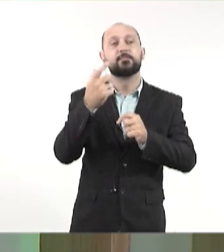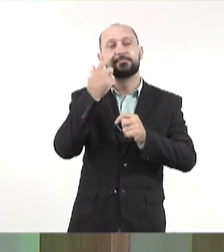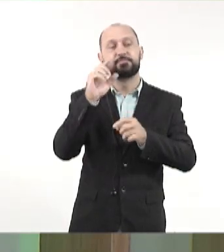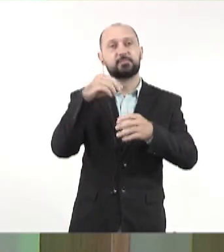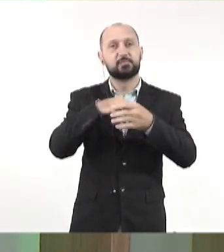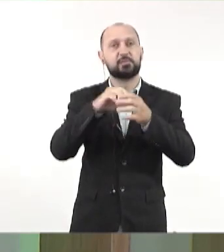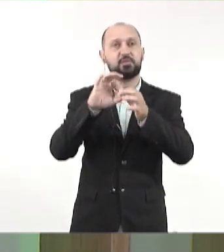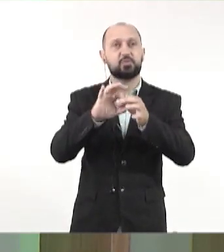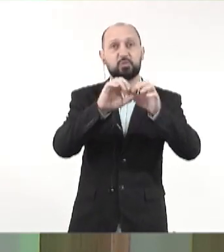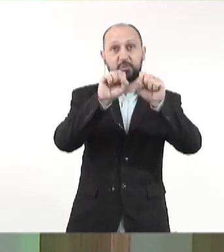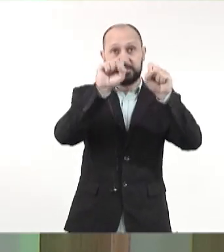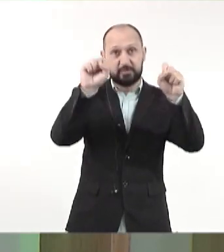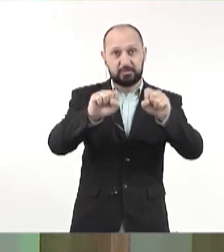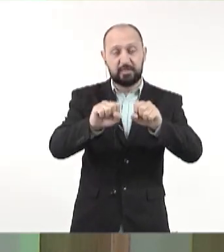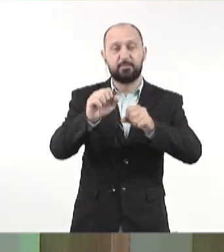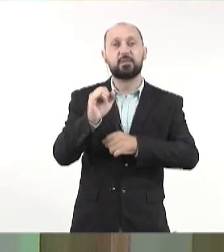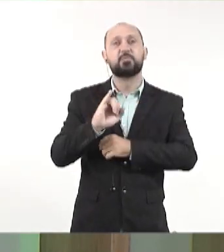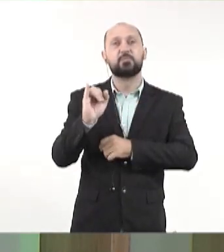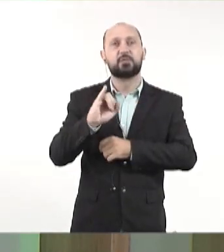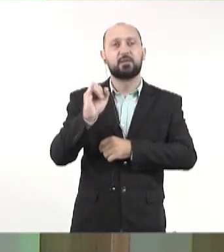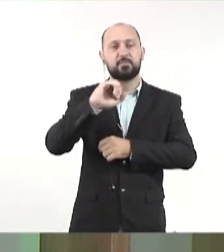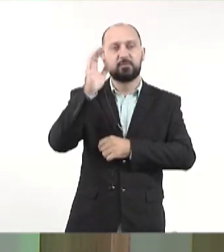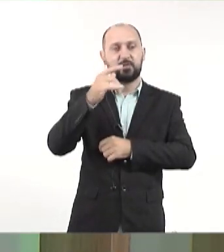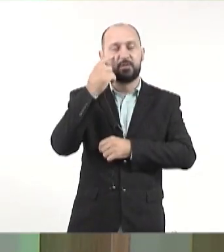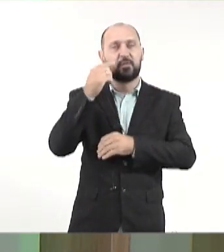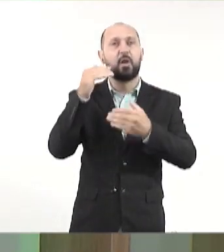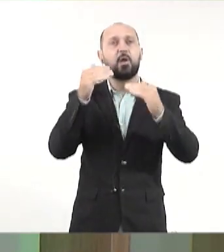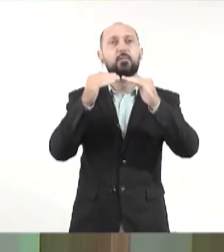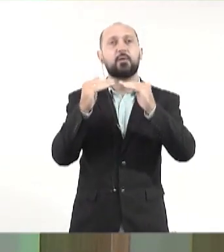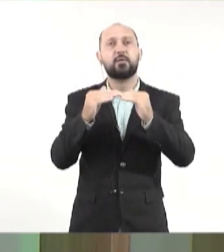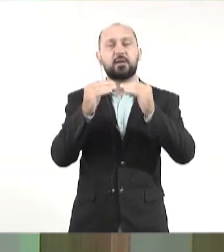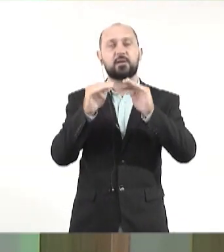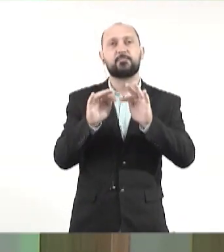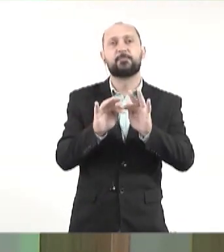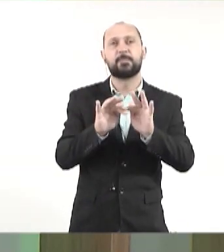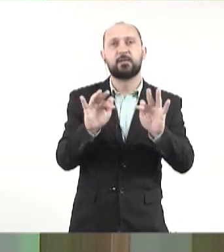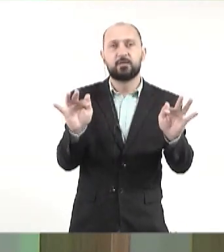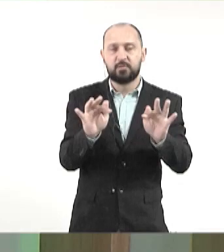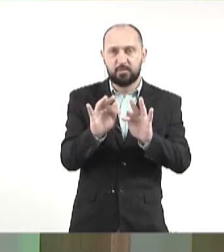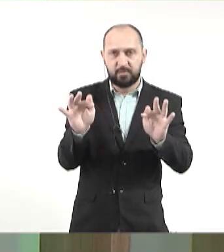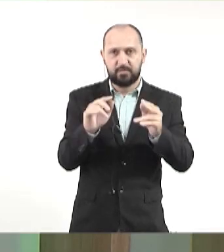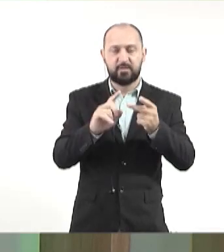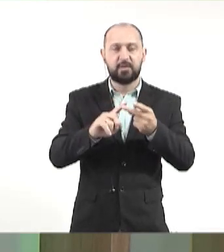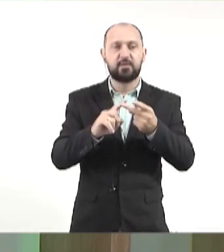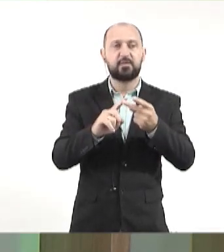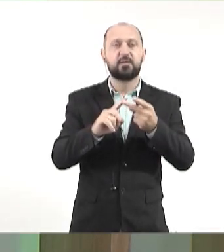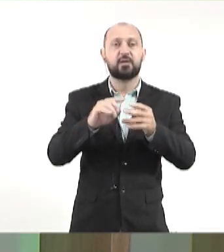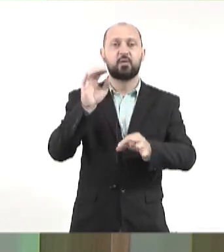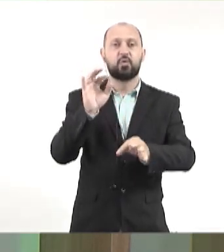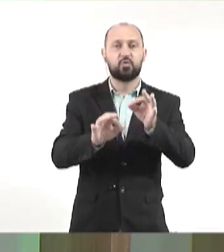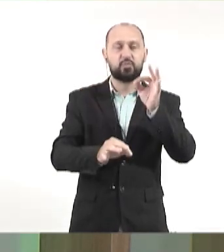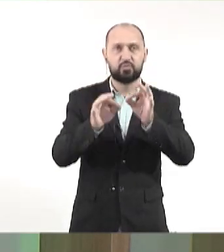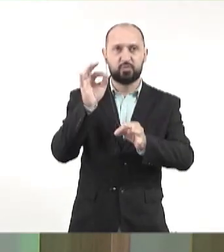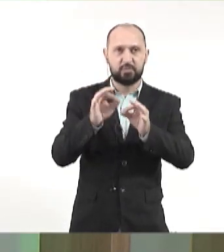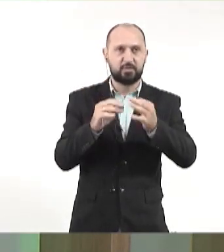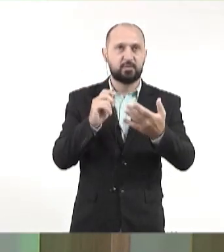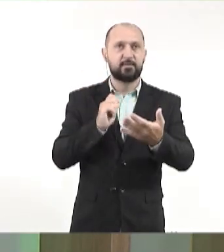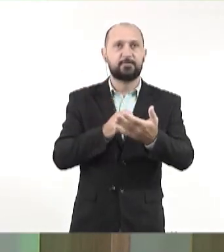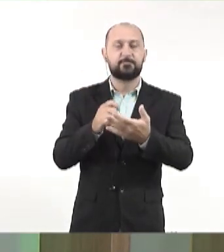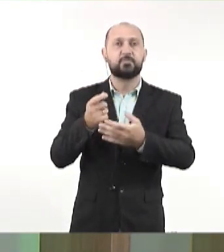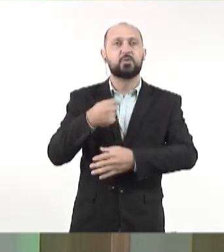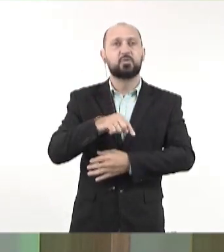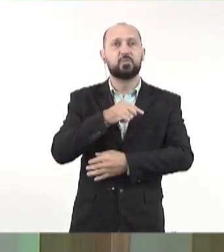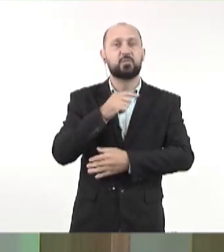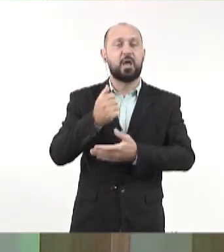um novo sistema tributário nacional funcione atendendo as premissas, que é da simplificação, que é da justiça tributária